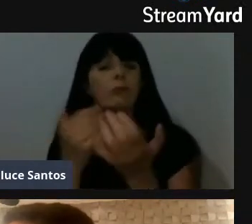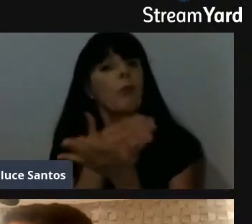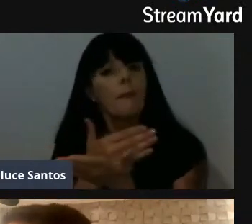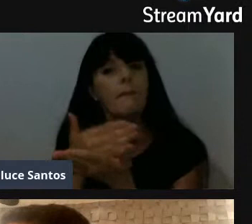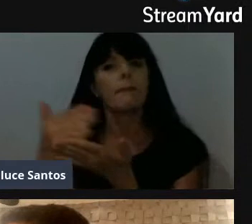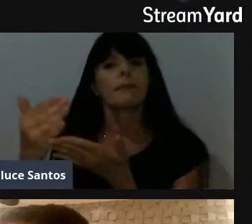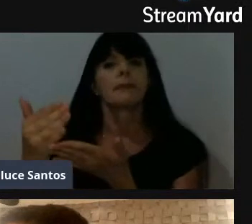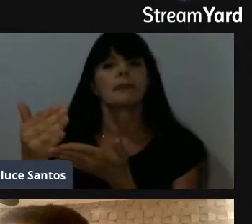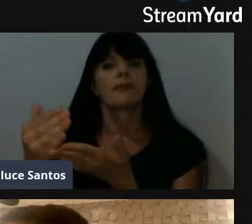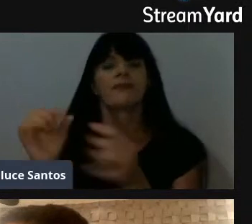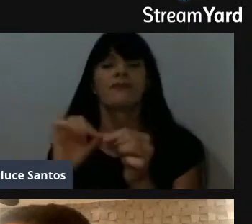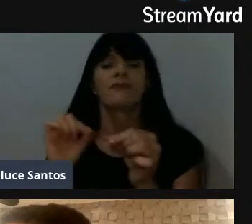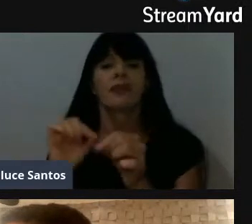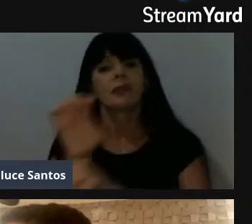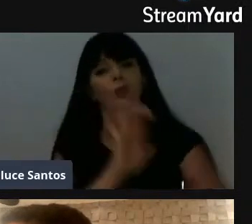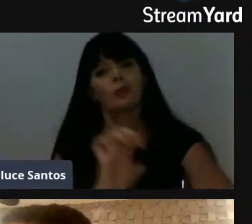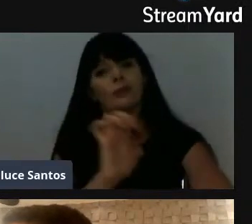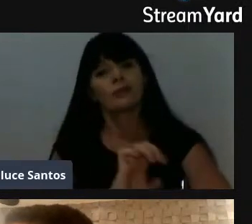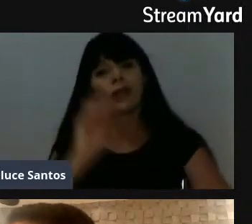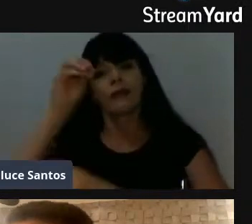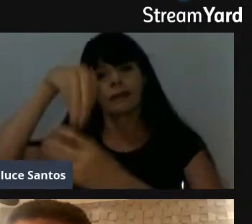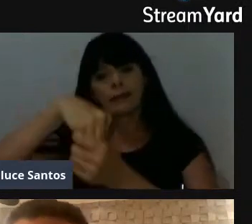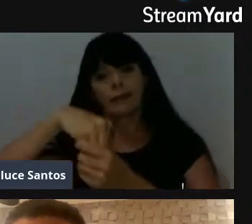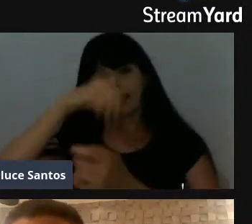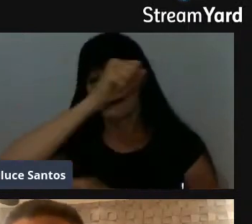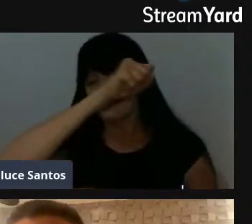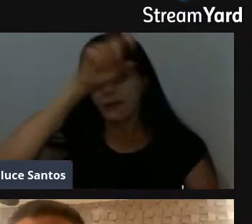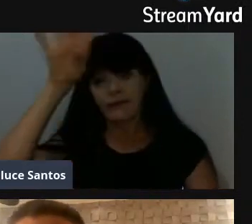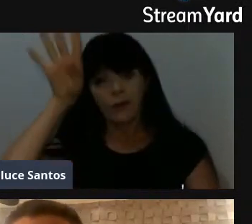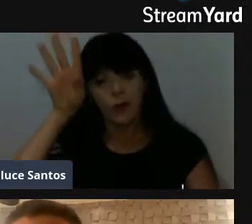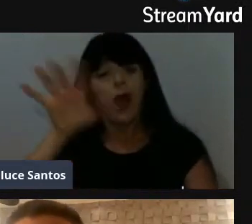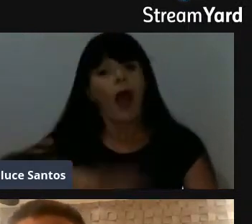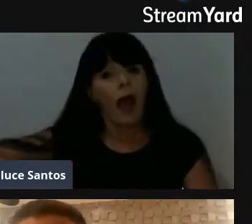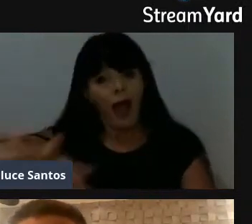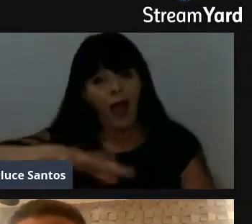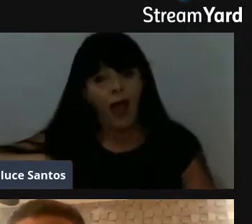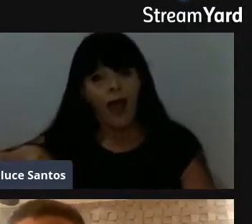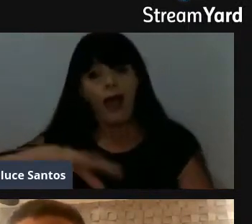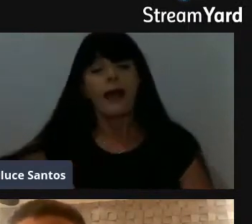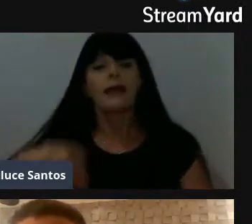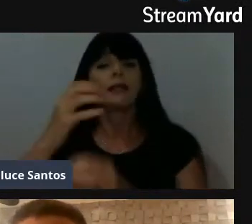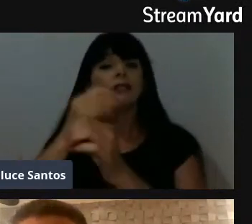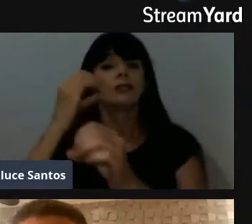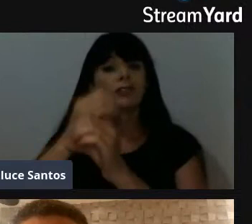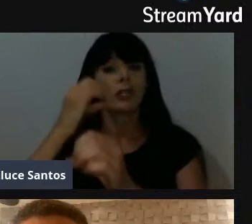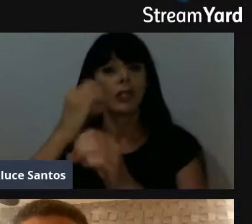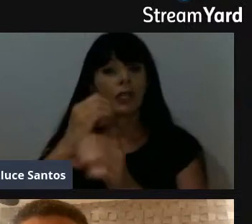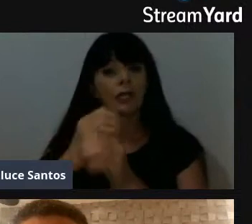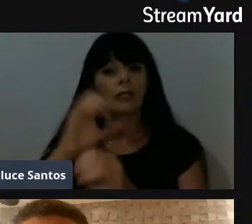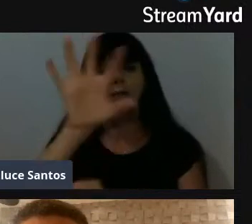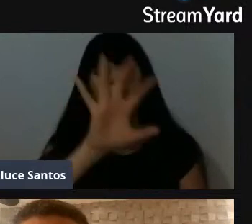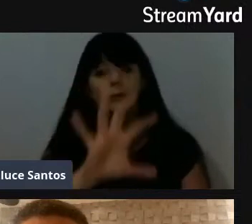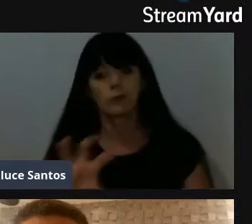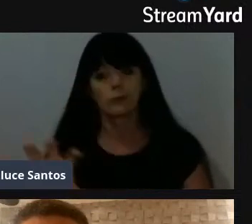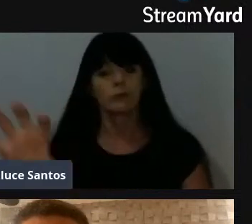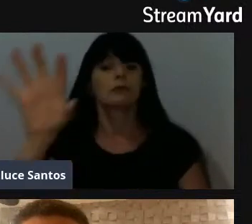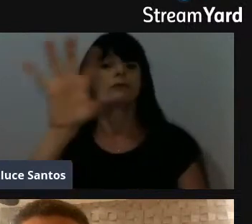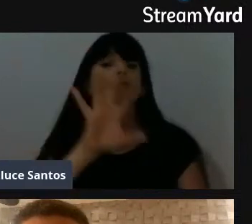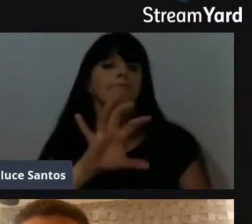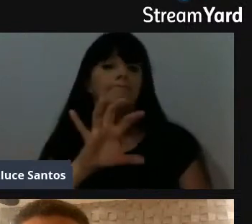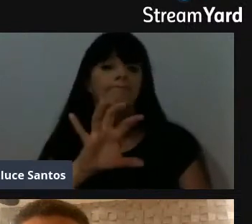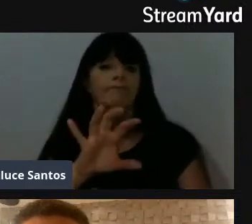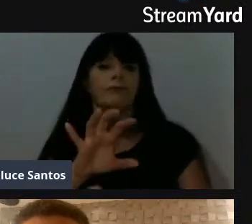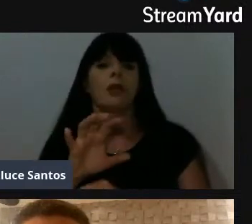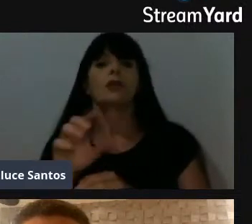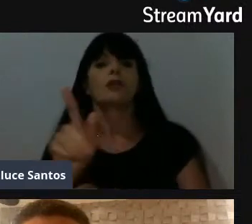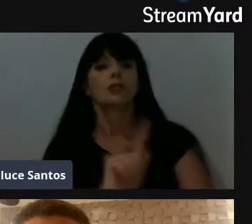a fazer meu estágio na Prefeitura, na área de Engenharia de Produção, estagiei na Secretaria de Planejamento, Gestão e Finanças, com